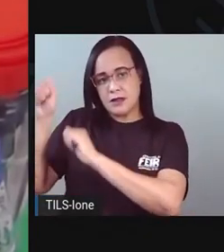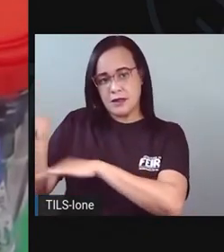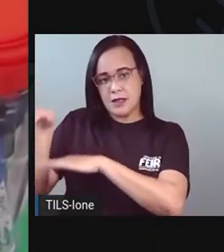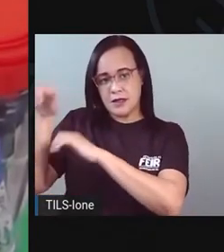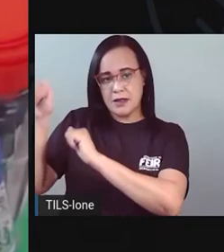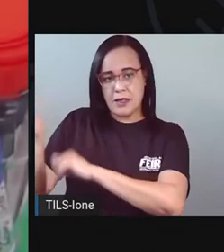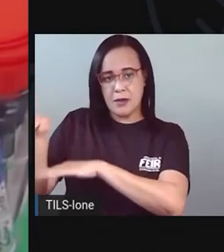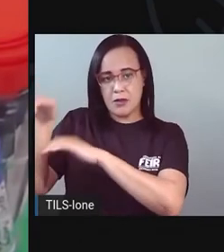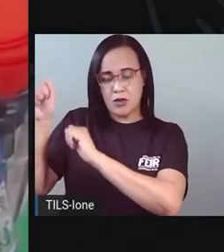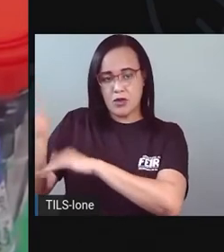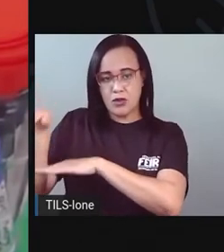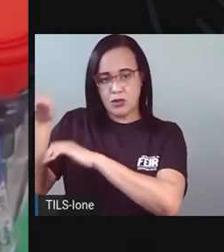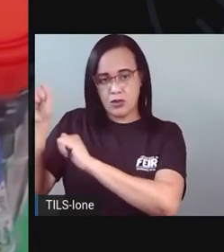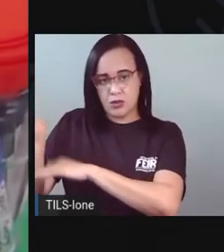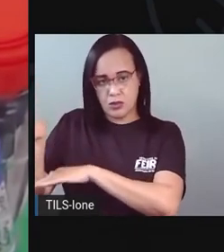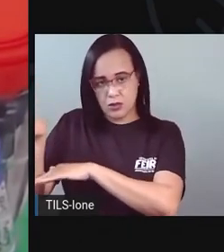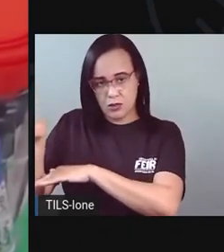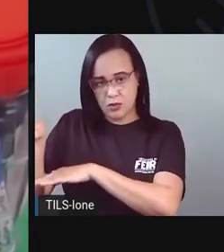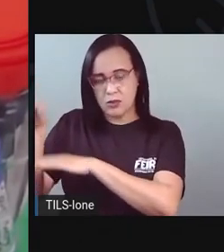setembro.